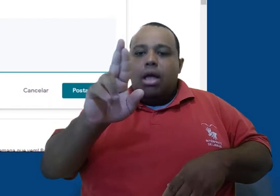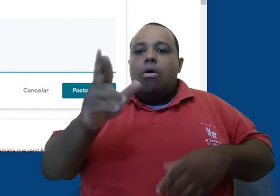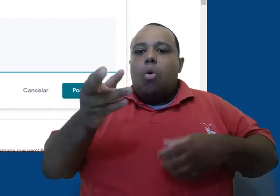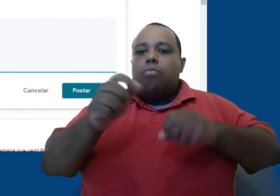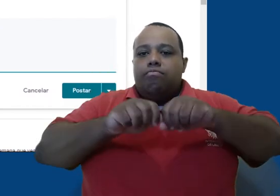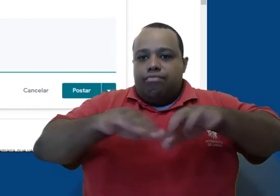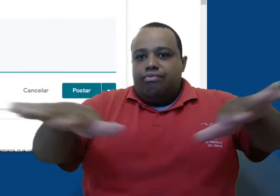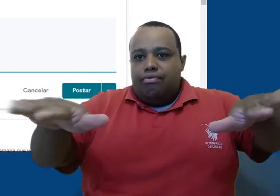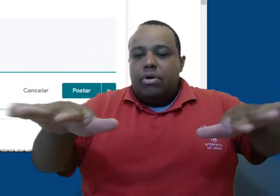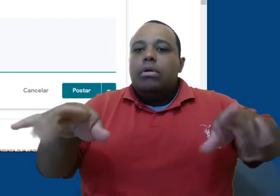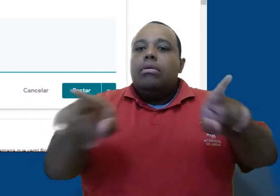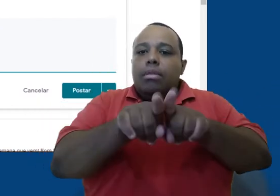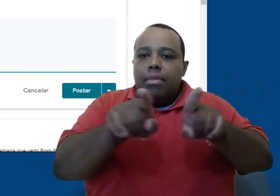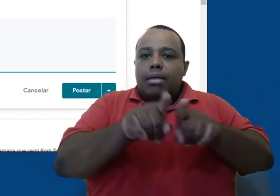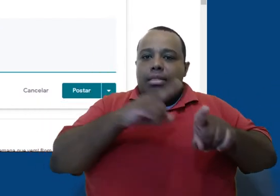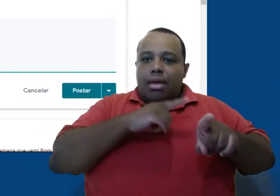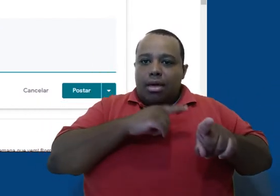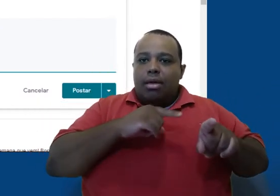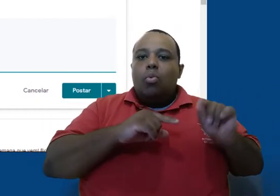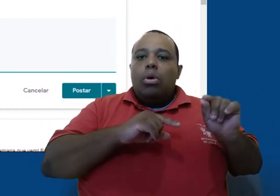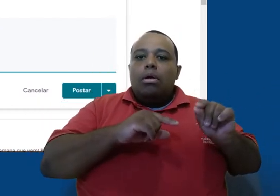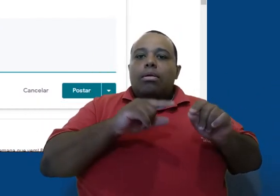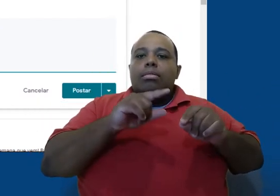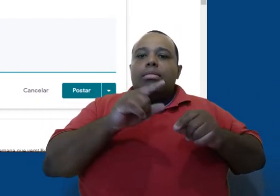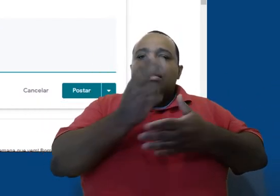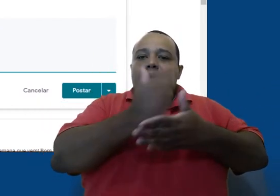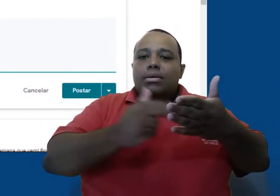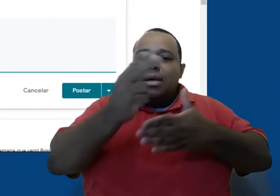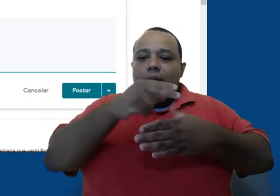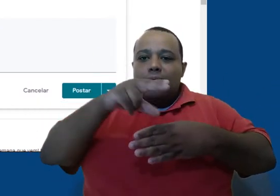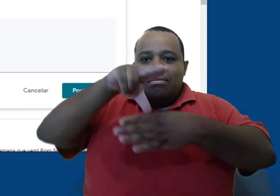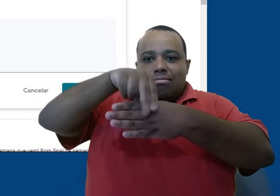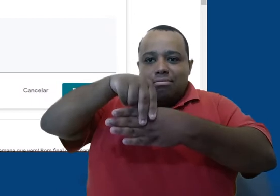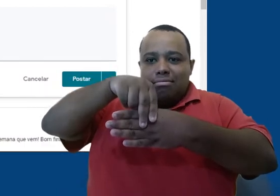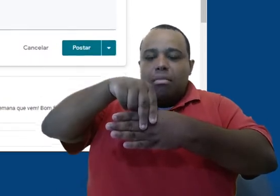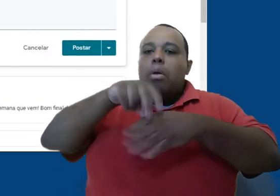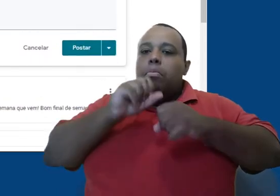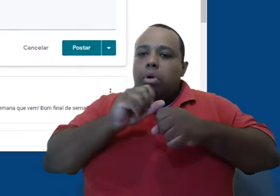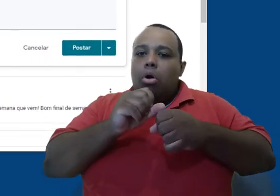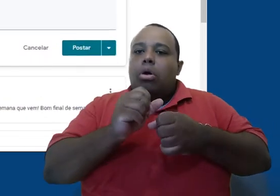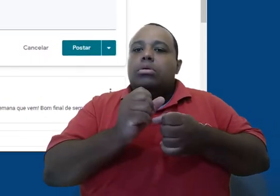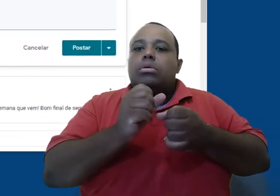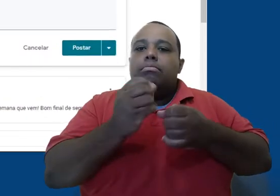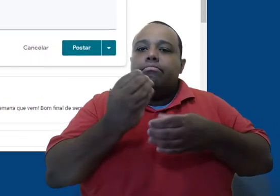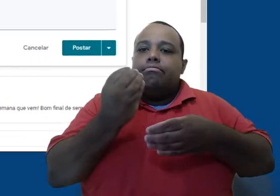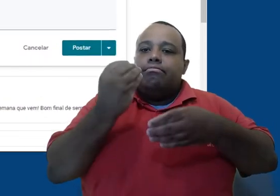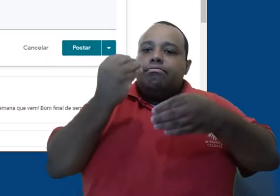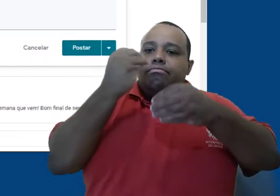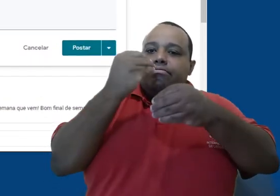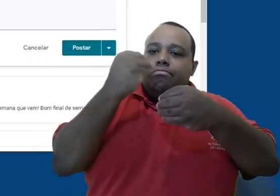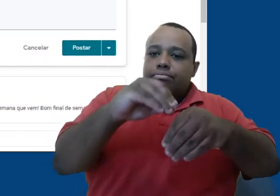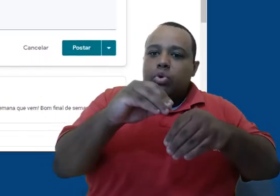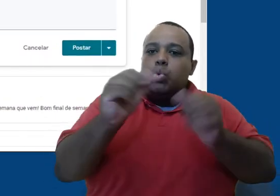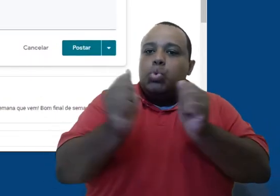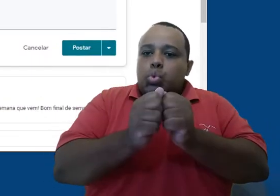adicionar um anexo, clicando no botão Adicionar com o ícone de um clipe de papel. É possível adicionar um arquivo do seu Google Drive, um link